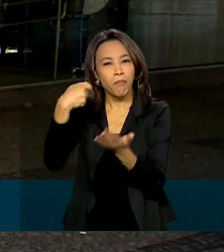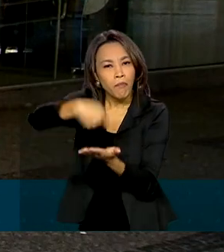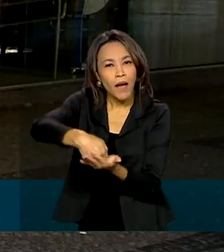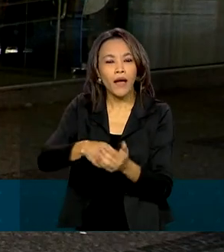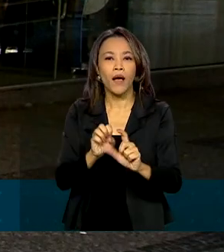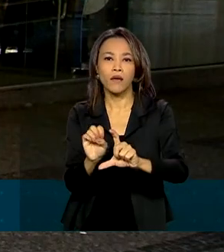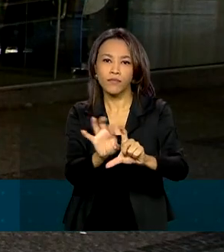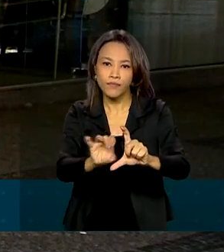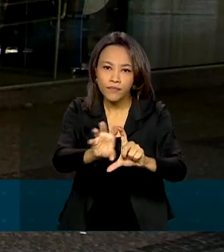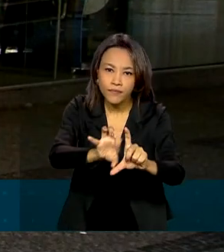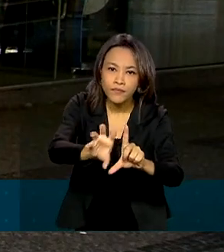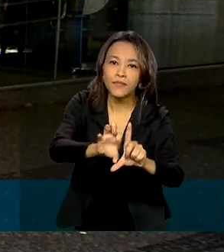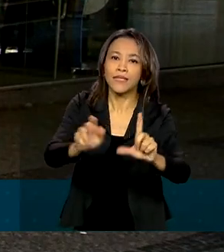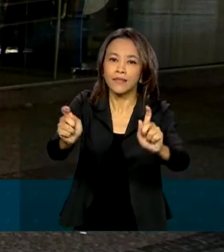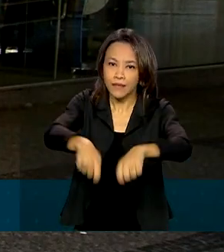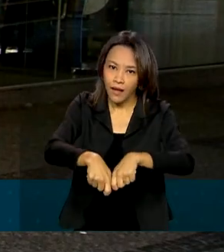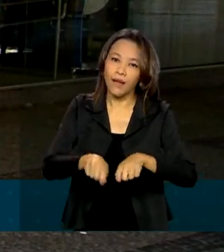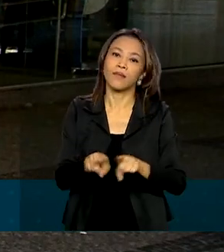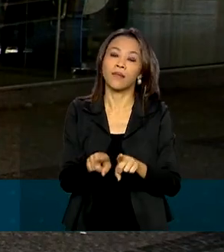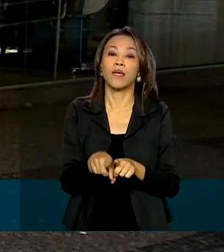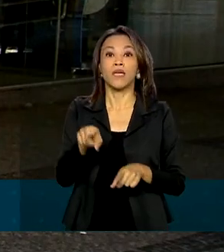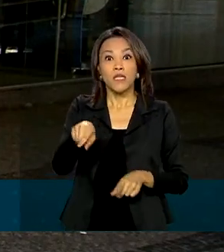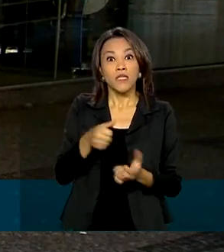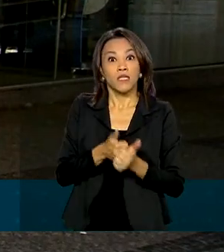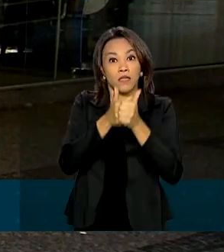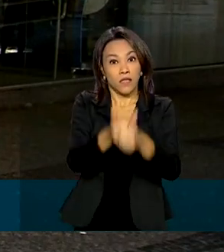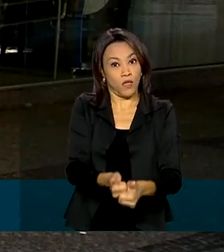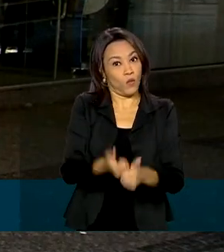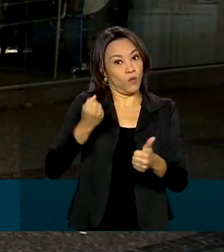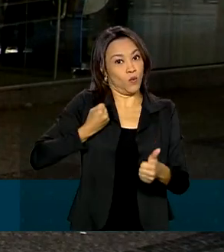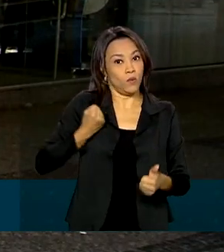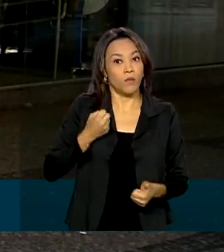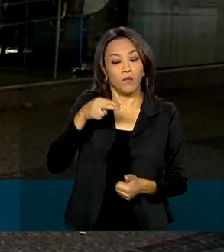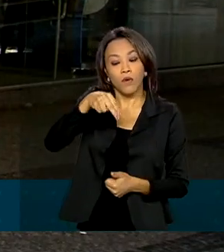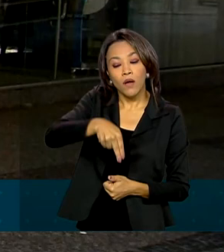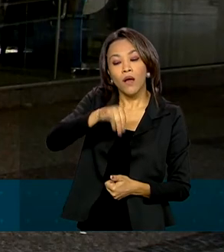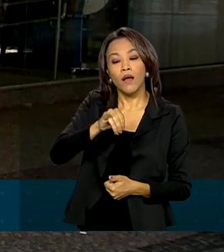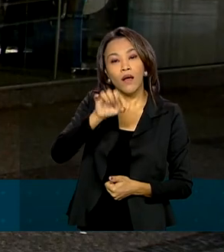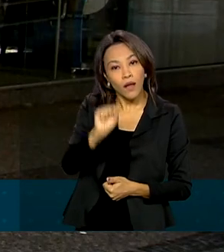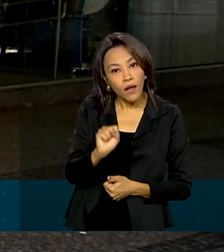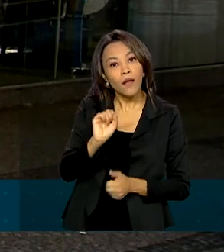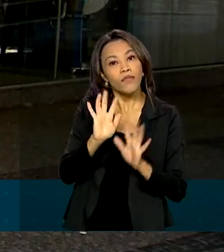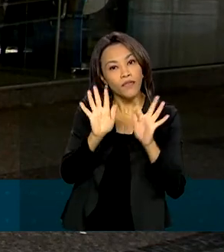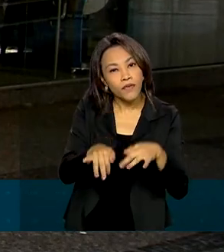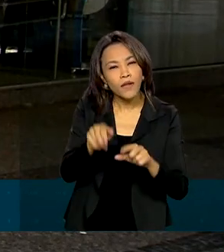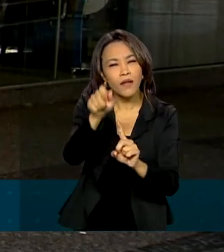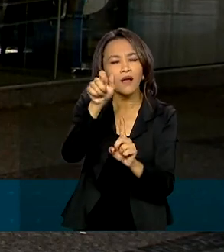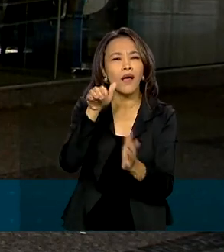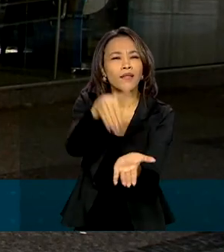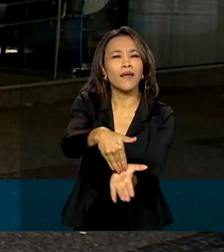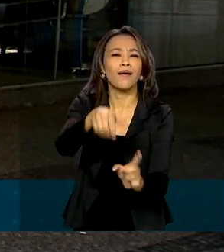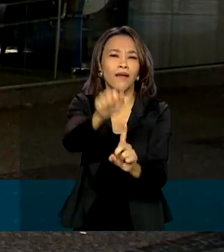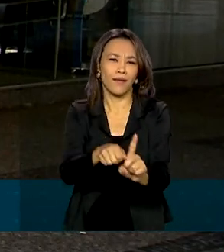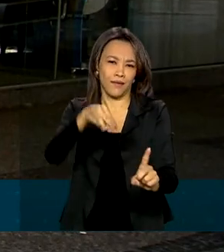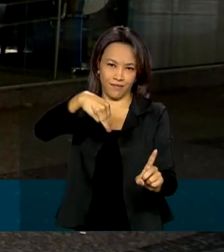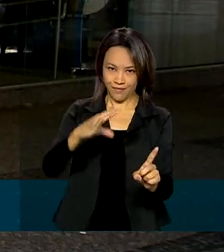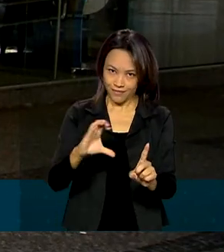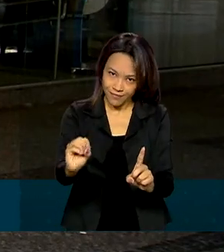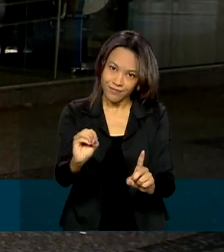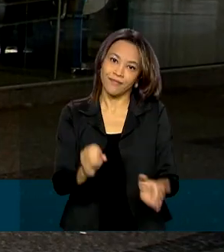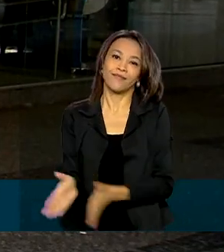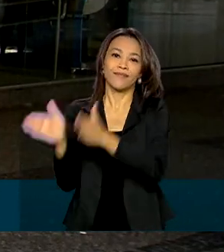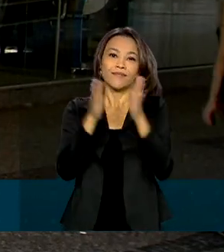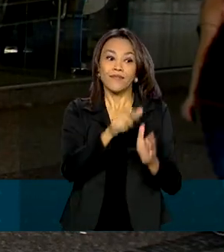A mudança vem sendo feita de acordo com o número do NIS e deve ser finalizada até março. Os beneficiários podem